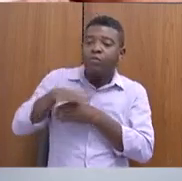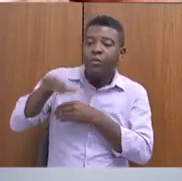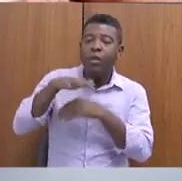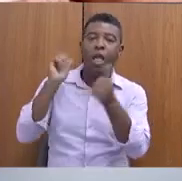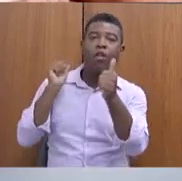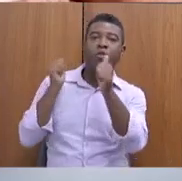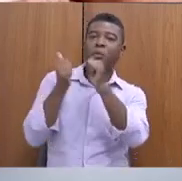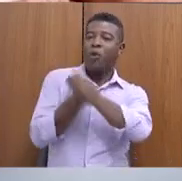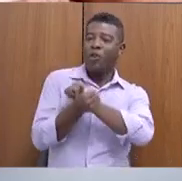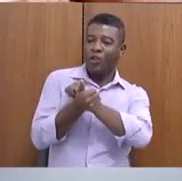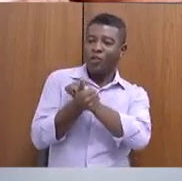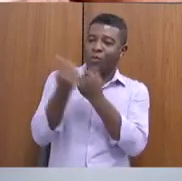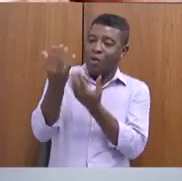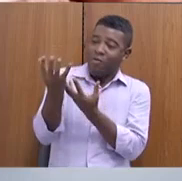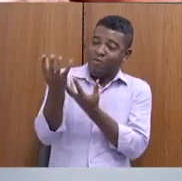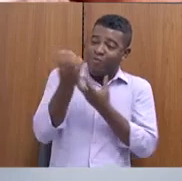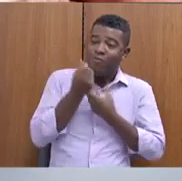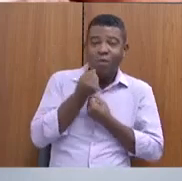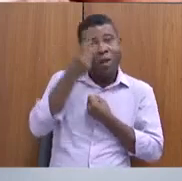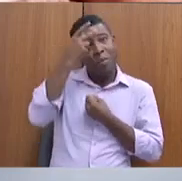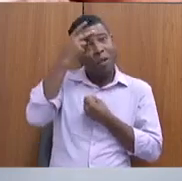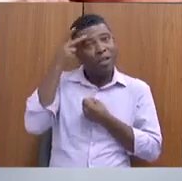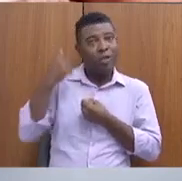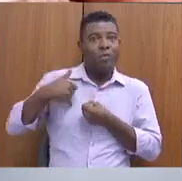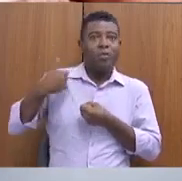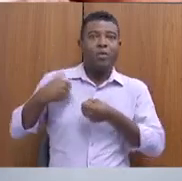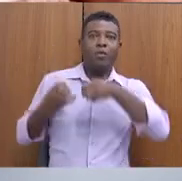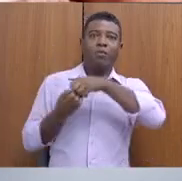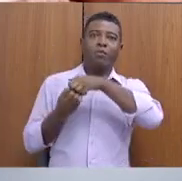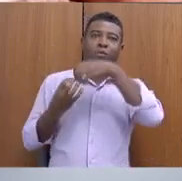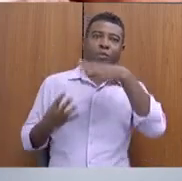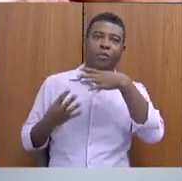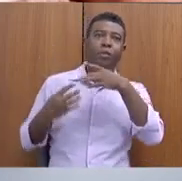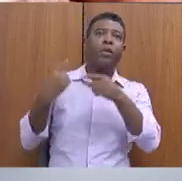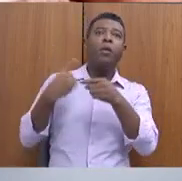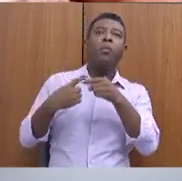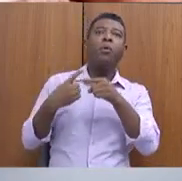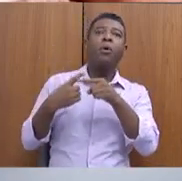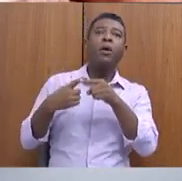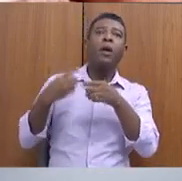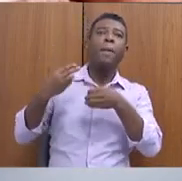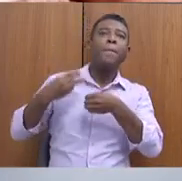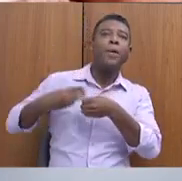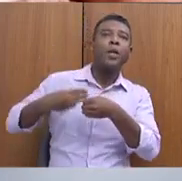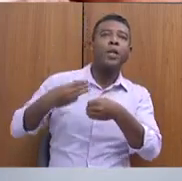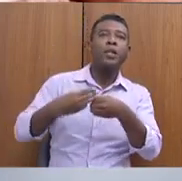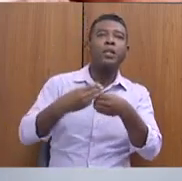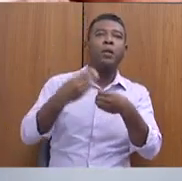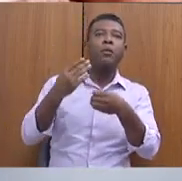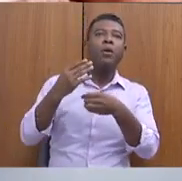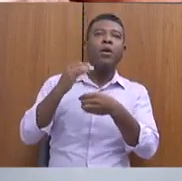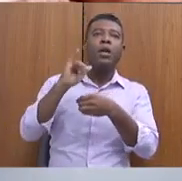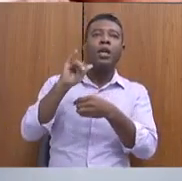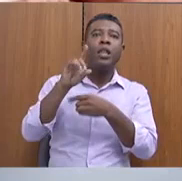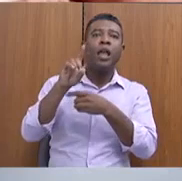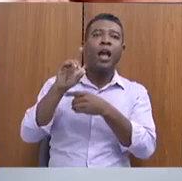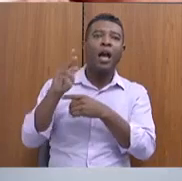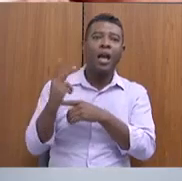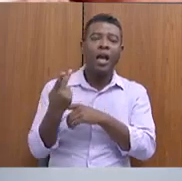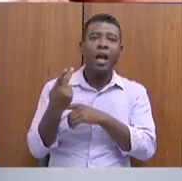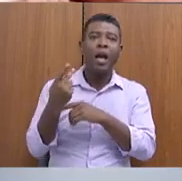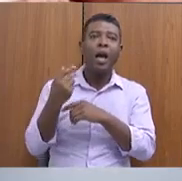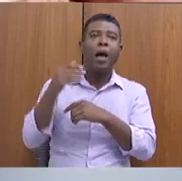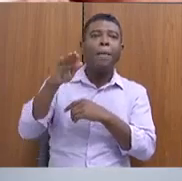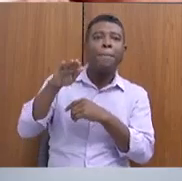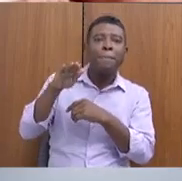idosas. Por que municípios de DH Baixo? Porque esses municípios pequenos têm dificuldade de ter acesso